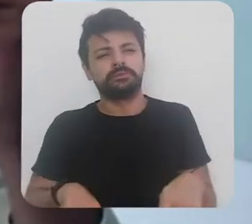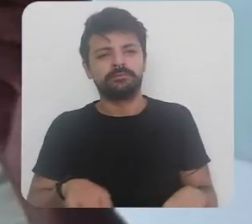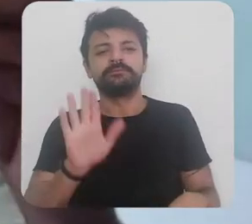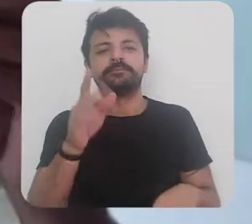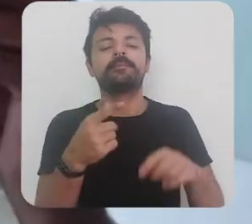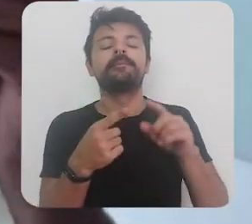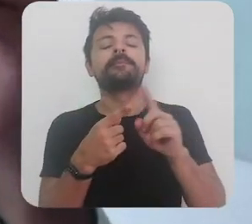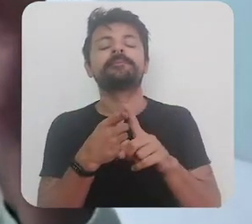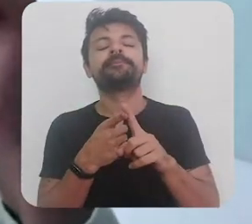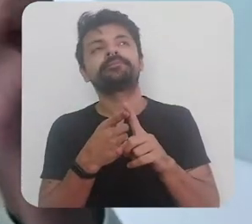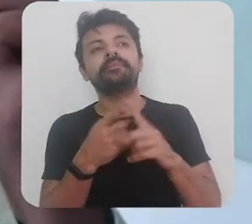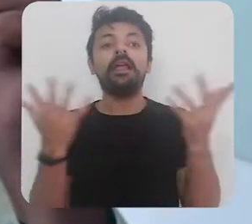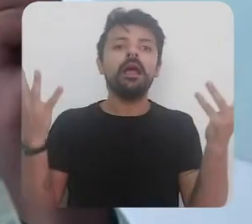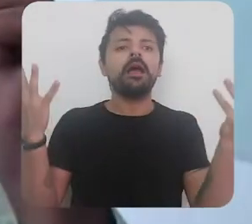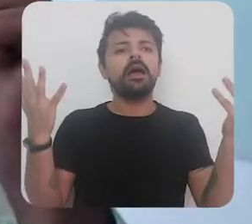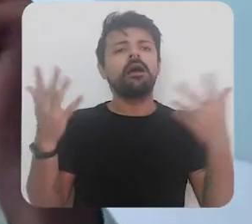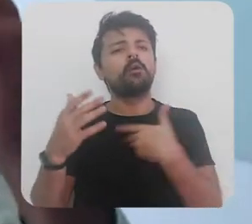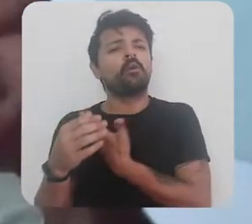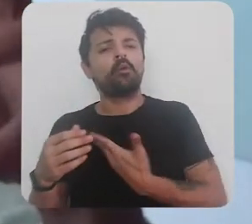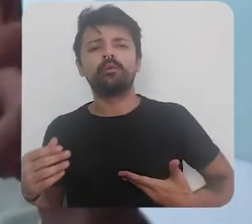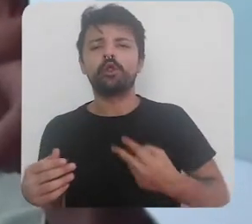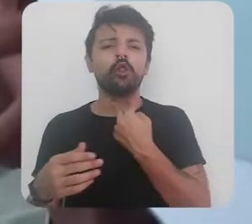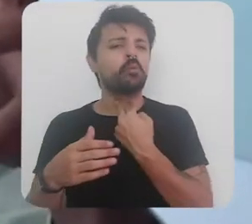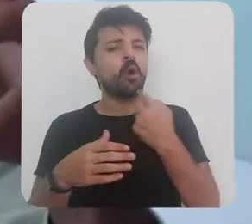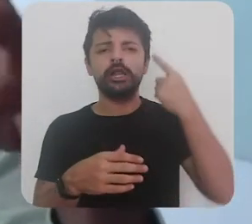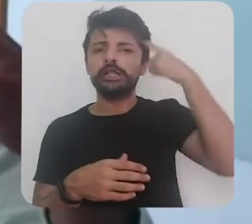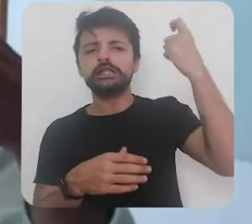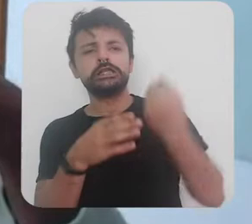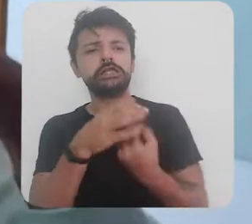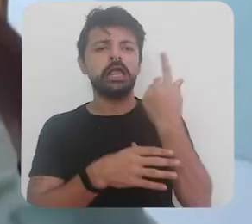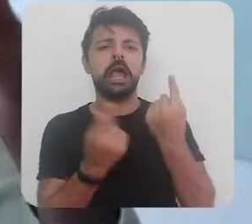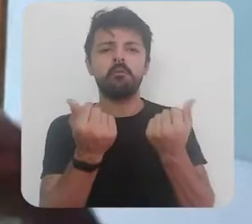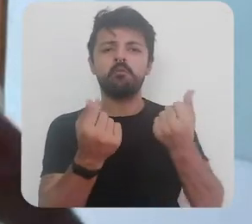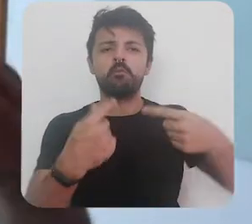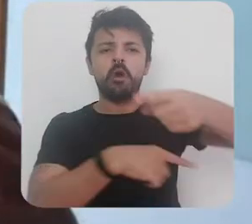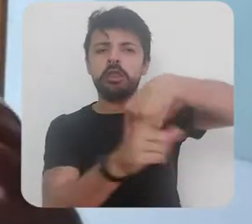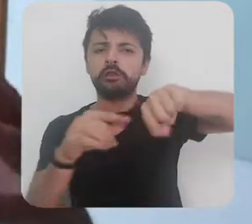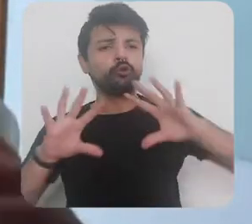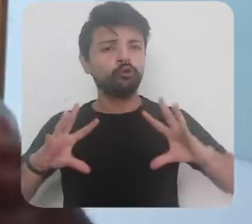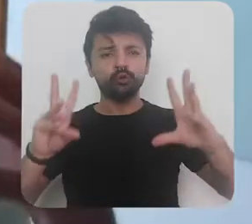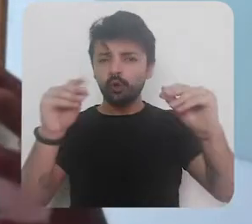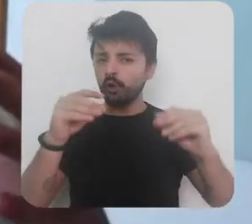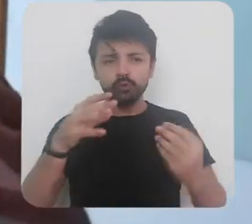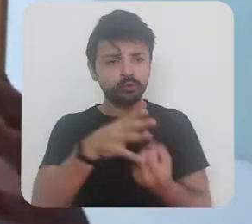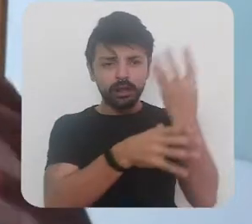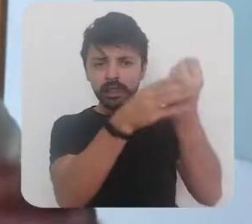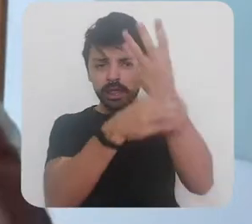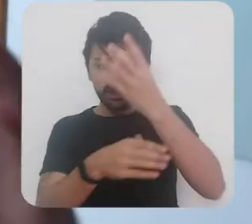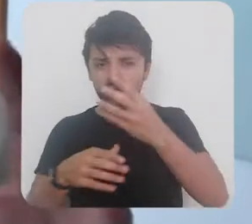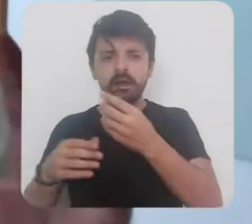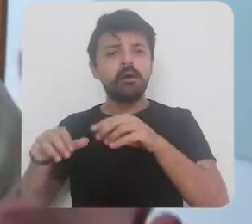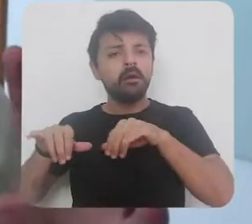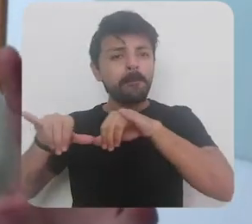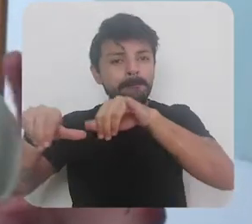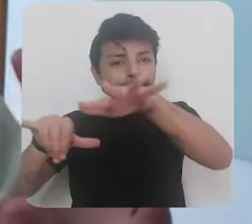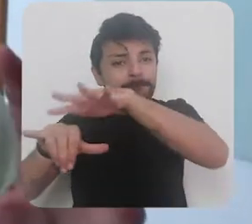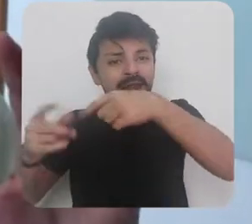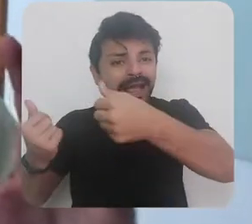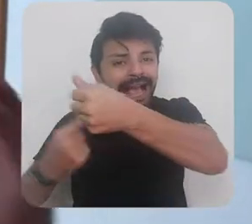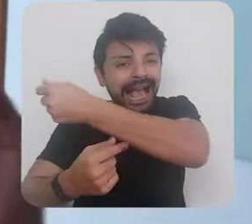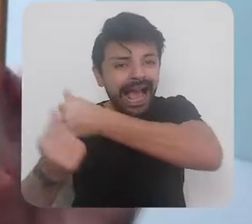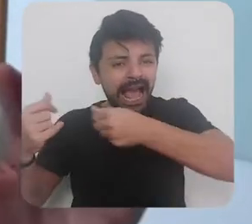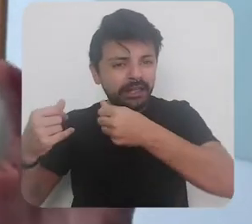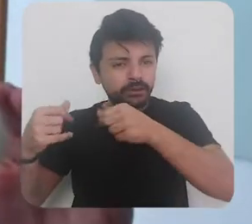existe uma das maneiras assim ah mas o governo não pode criar moeda mas não sei o que todo mundo cria moeda